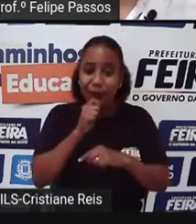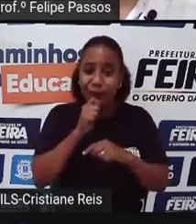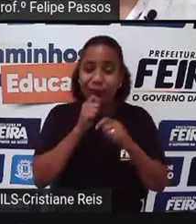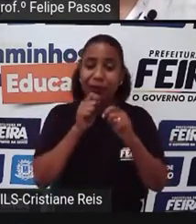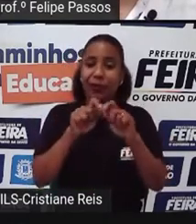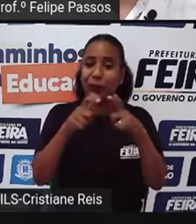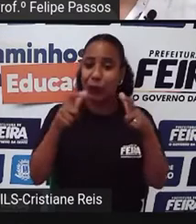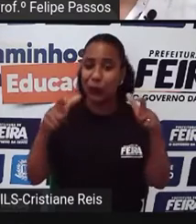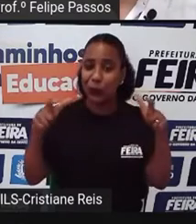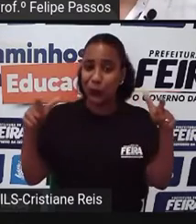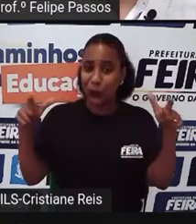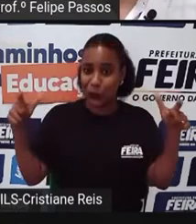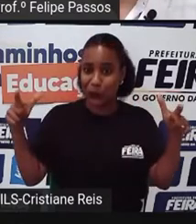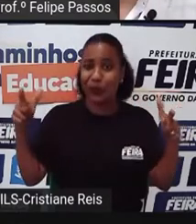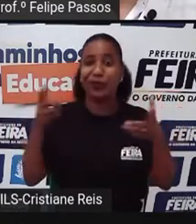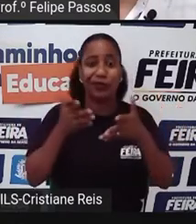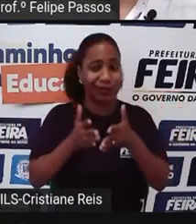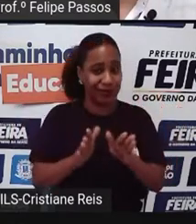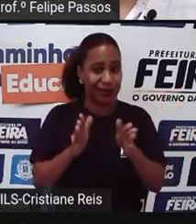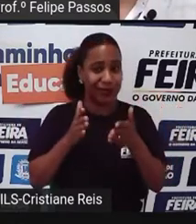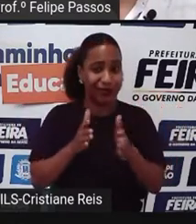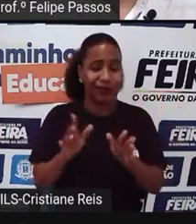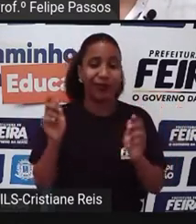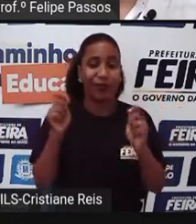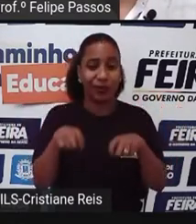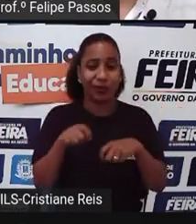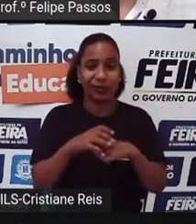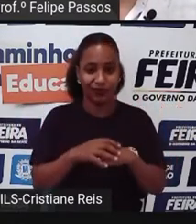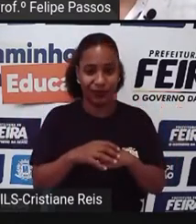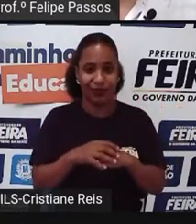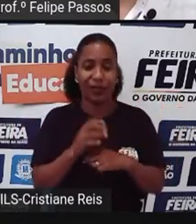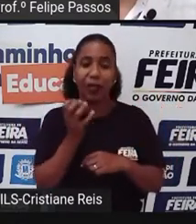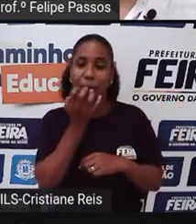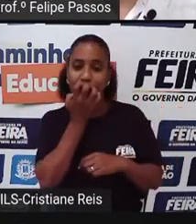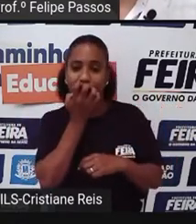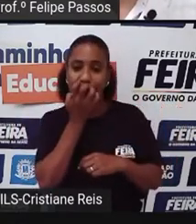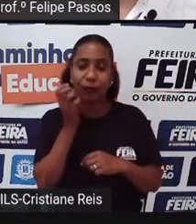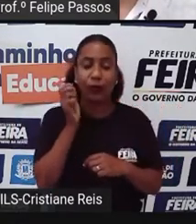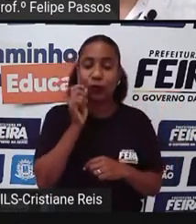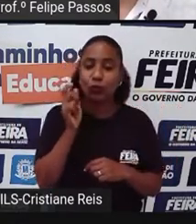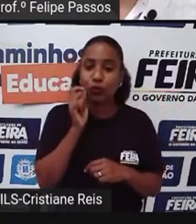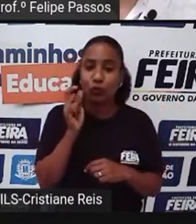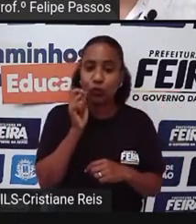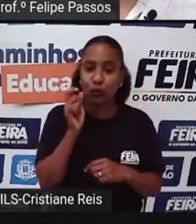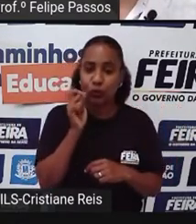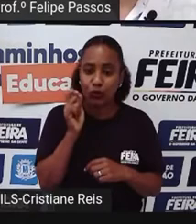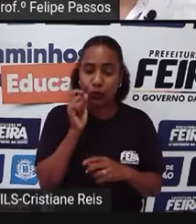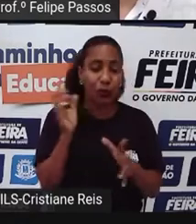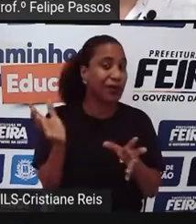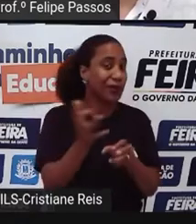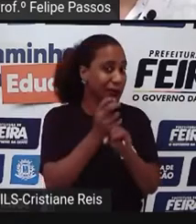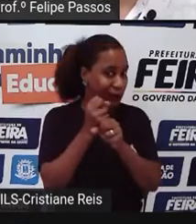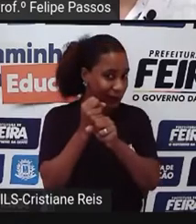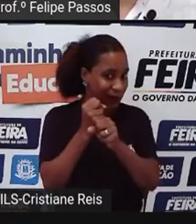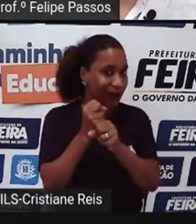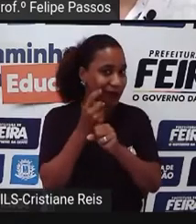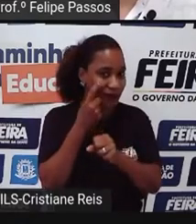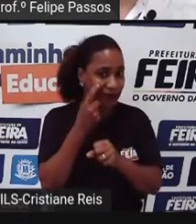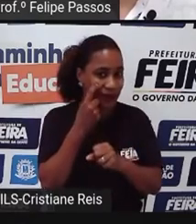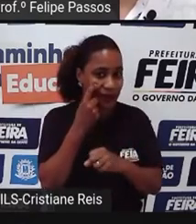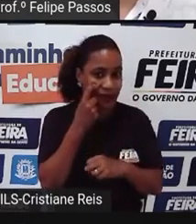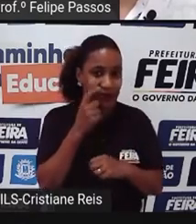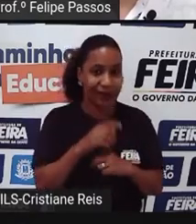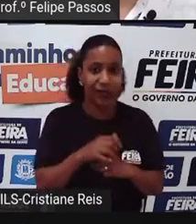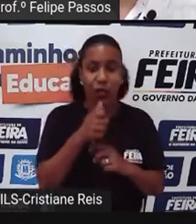Direitinho os números O macho e fêmea Tanto de cachorro Quanto de gato Por ano Vão produzir Aproximadamente